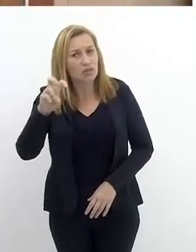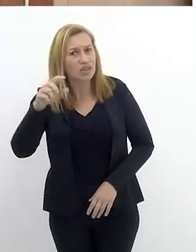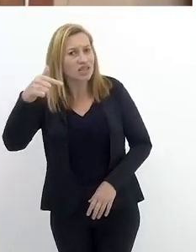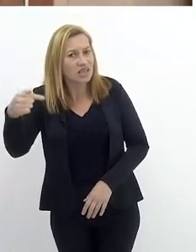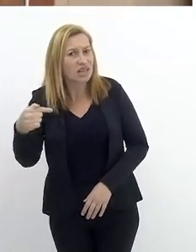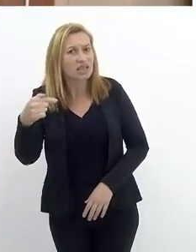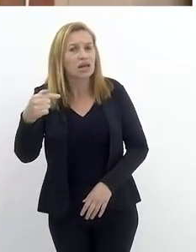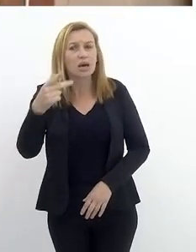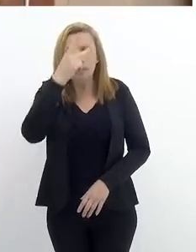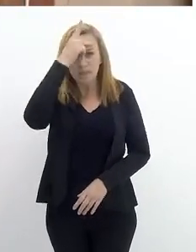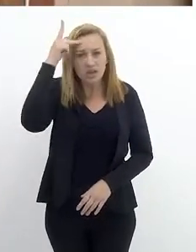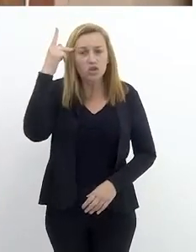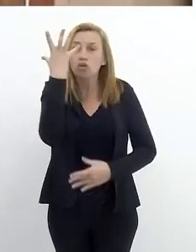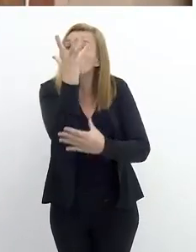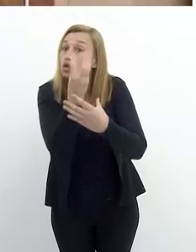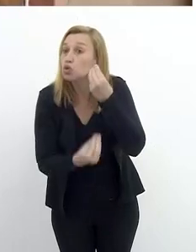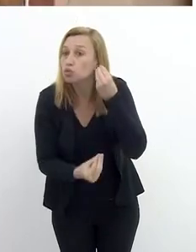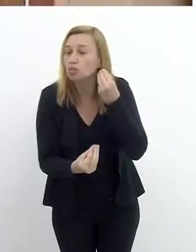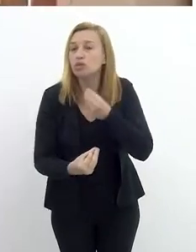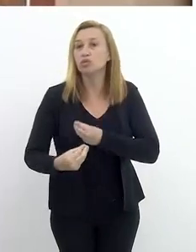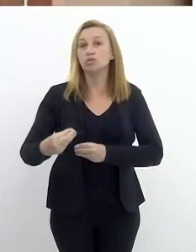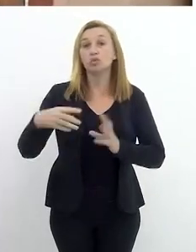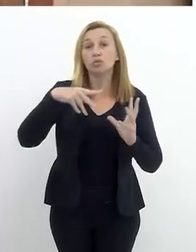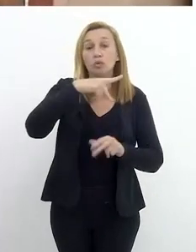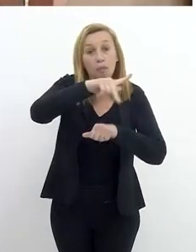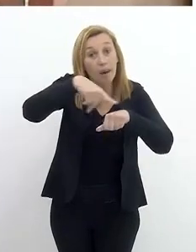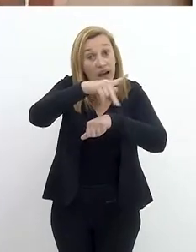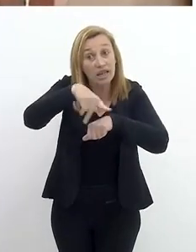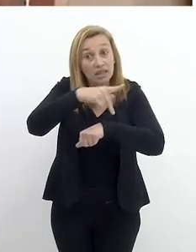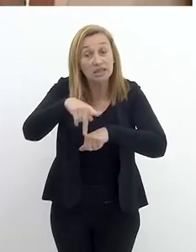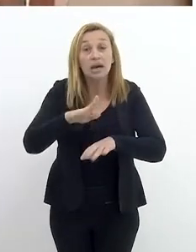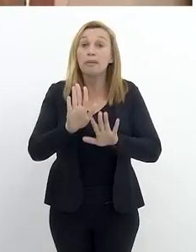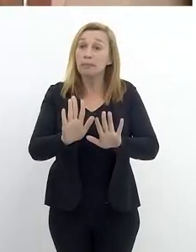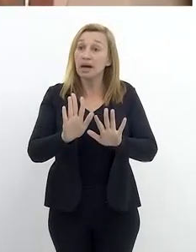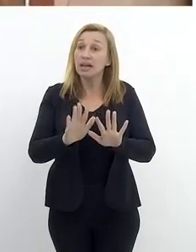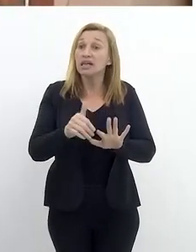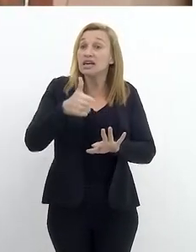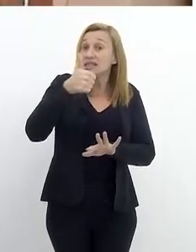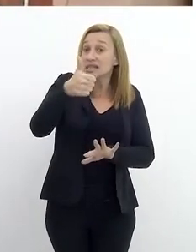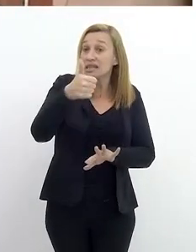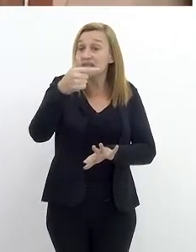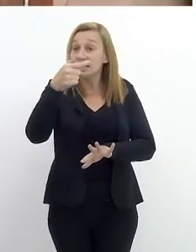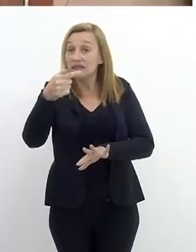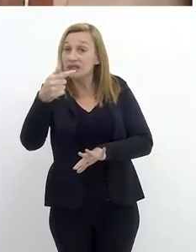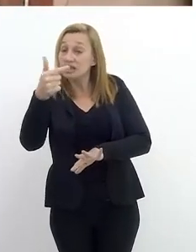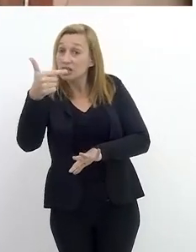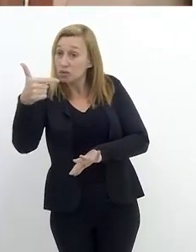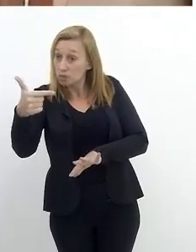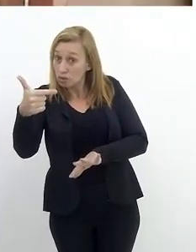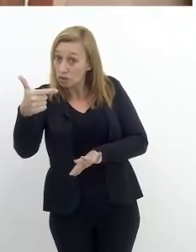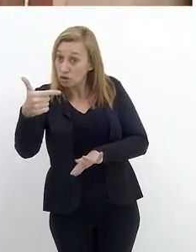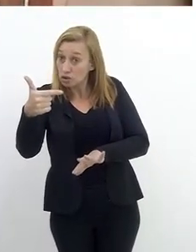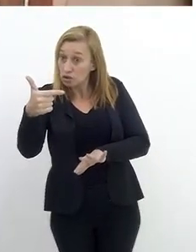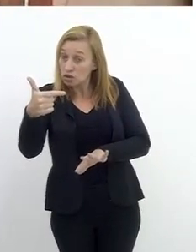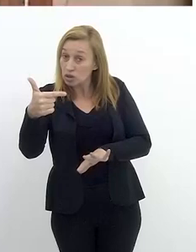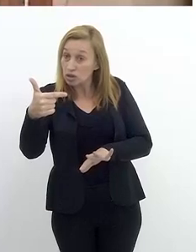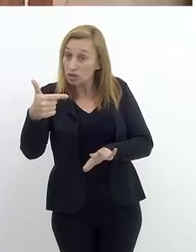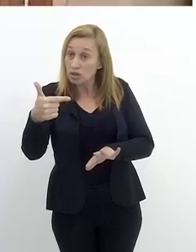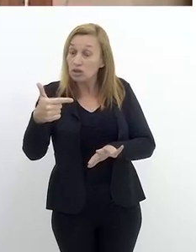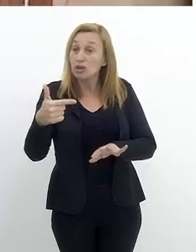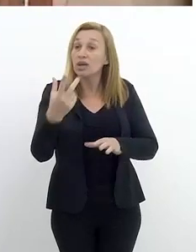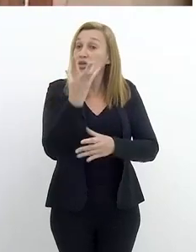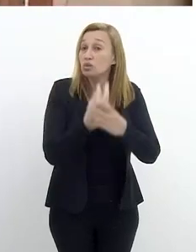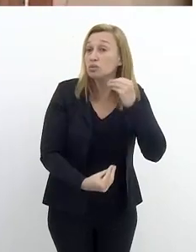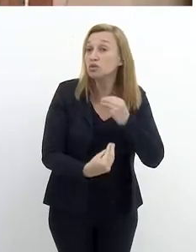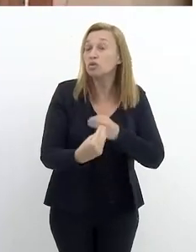pessoas desaparecidas no país, sendo 172 casos por dia.